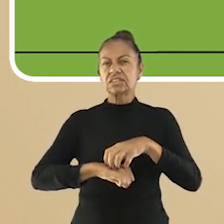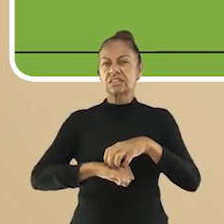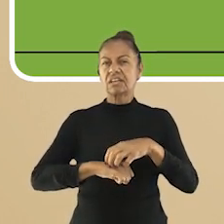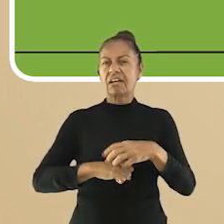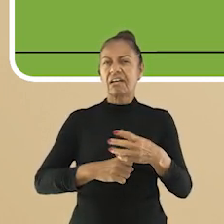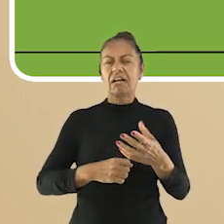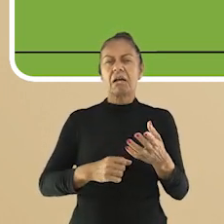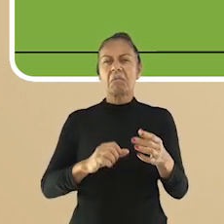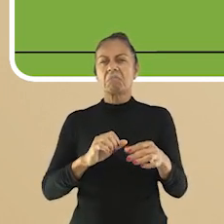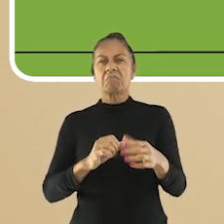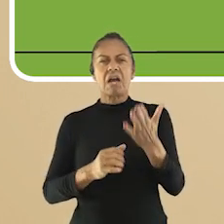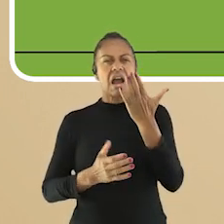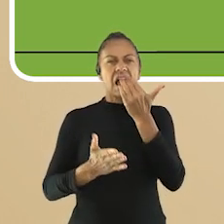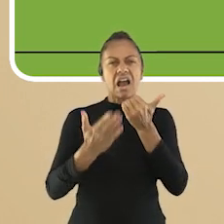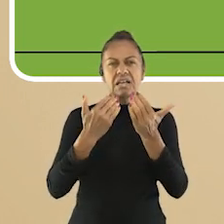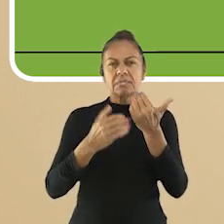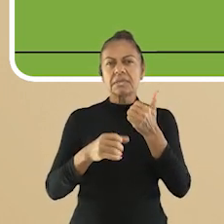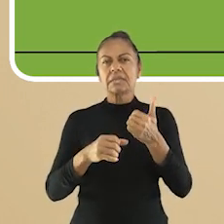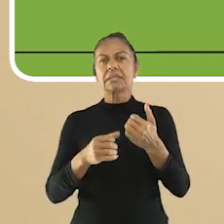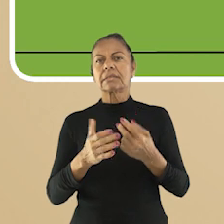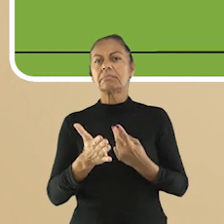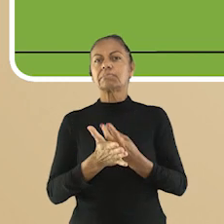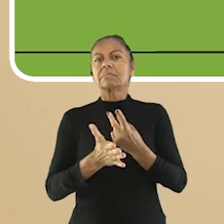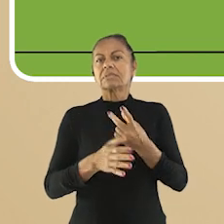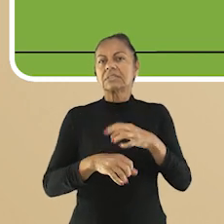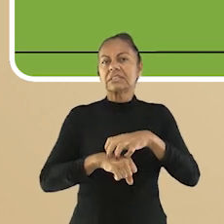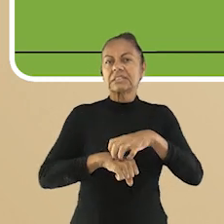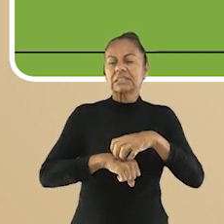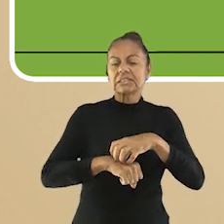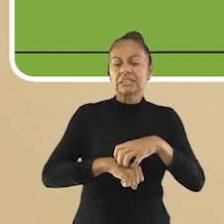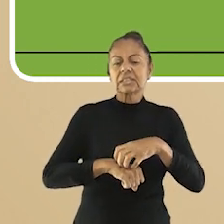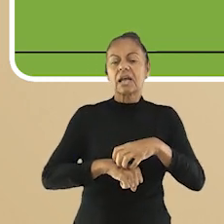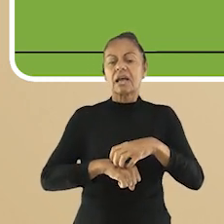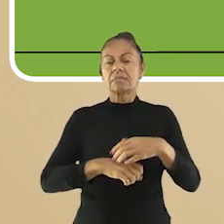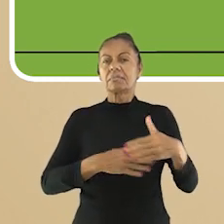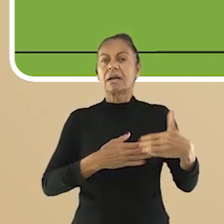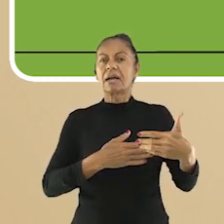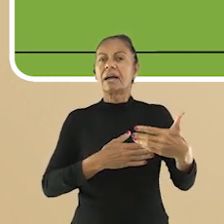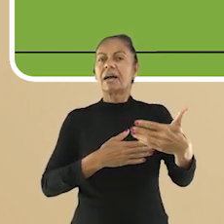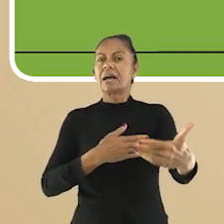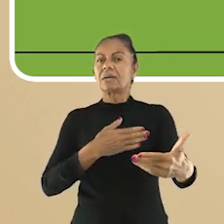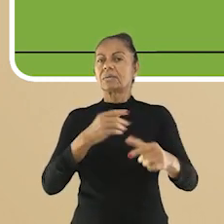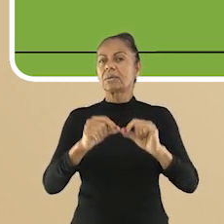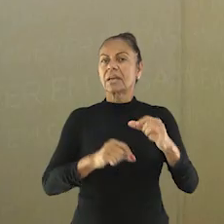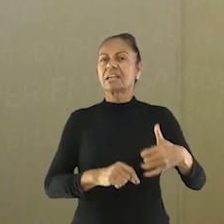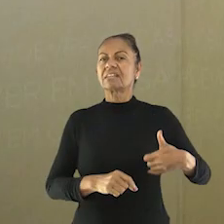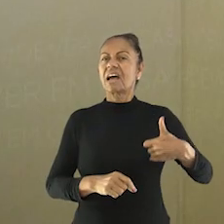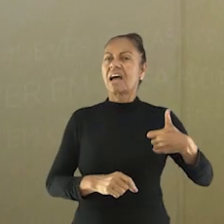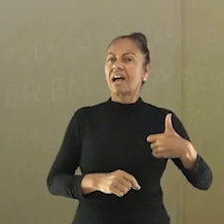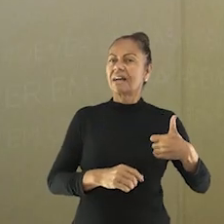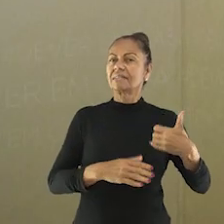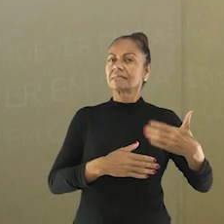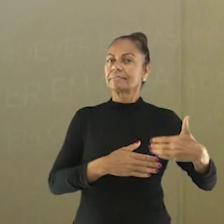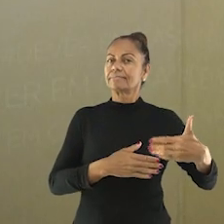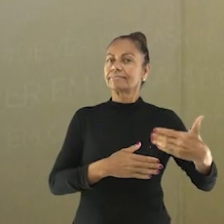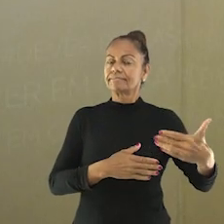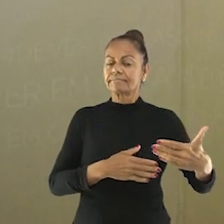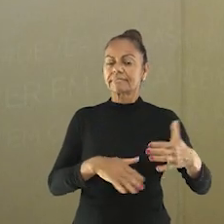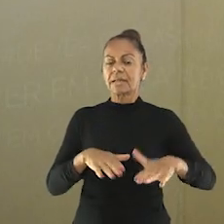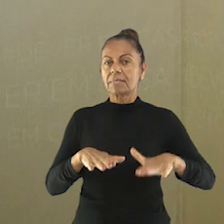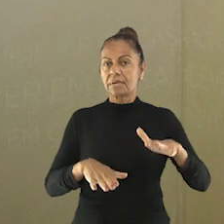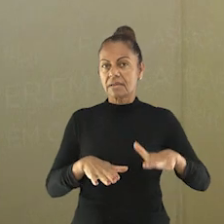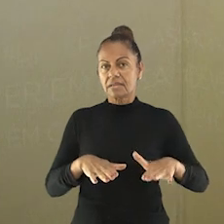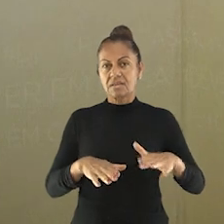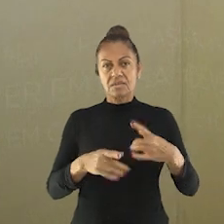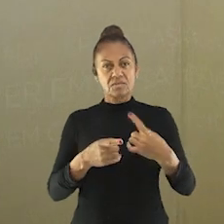Com a idade, o nosso corpo diminui a produção de enzimas digestivas, que variam a digestão de certos alimentos. Sem fazer a digestão, não é